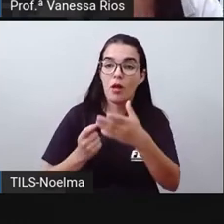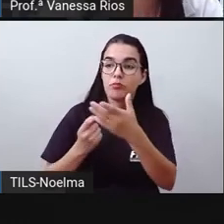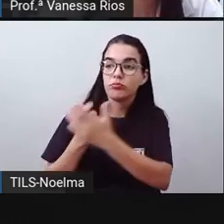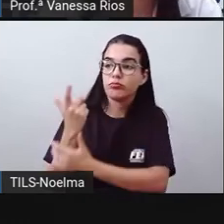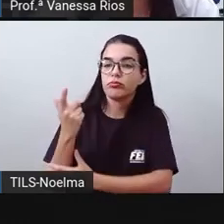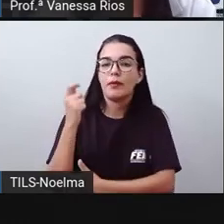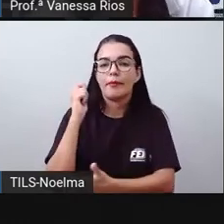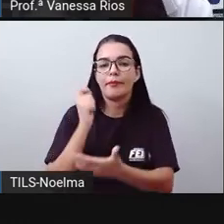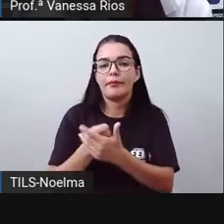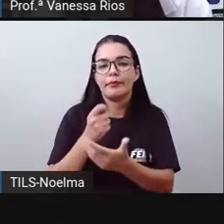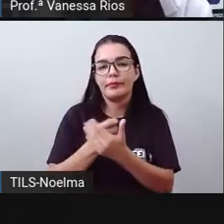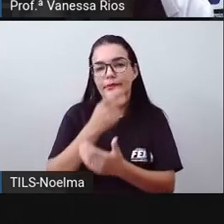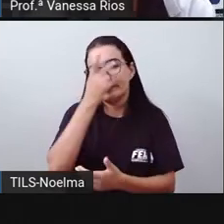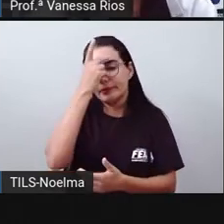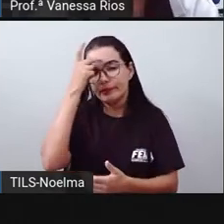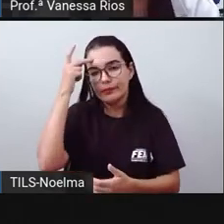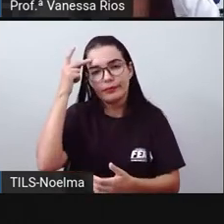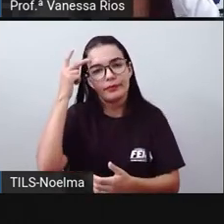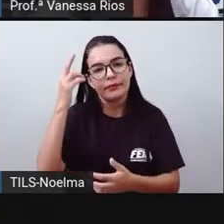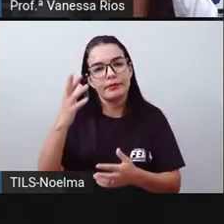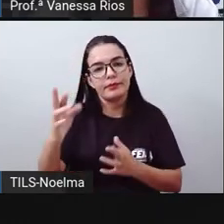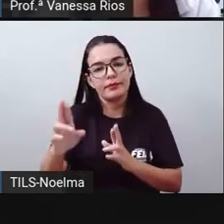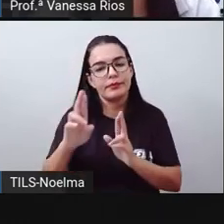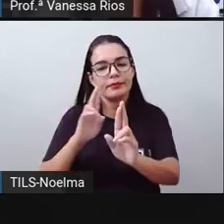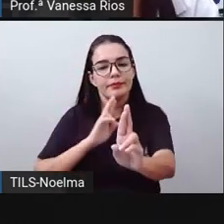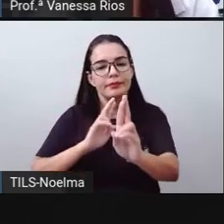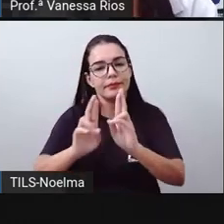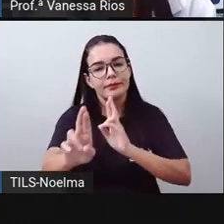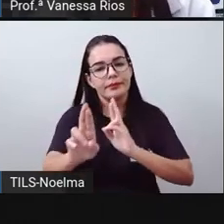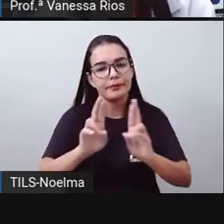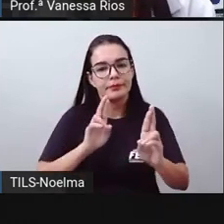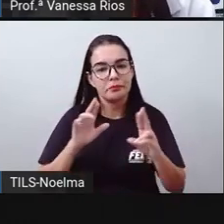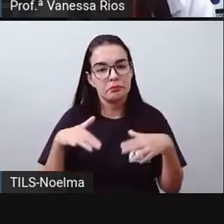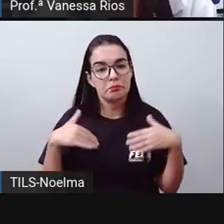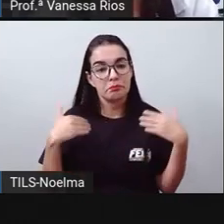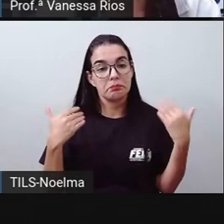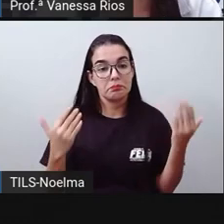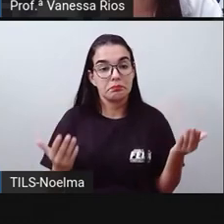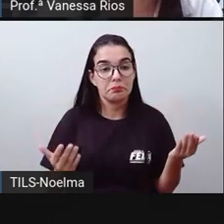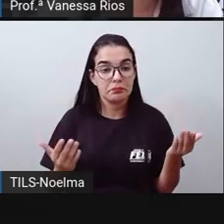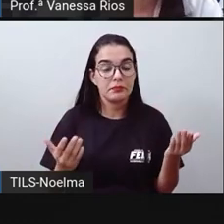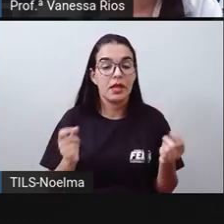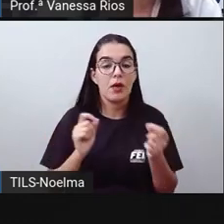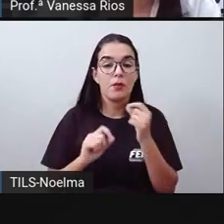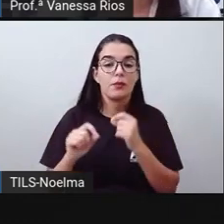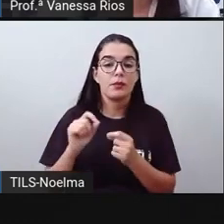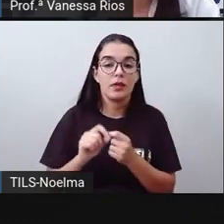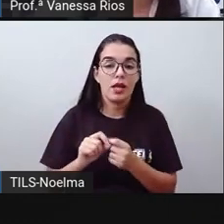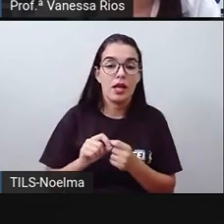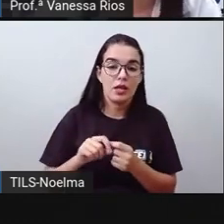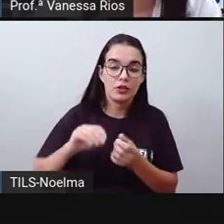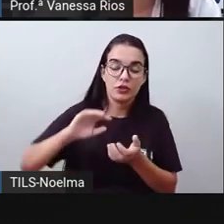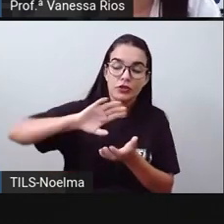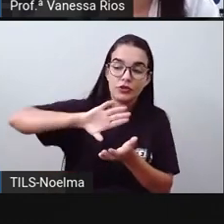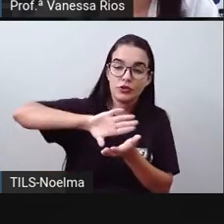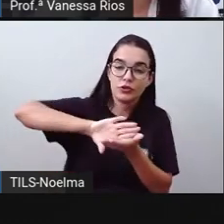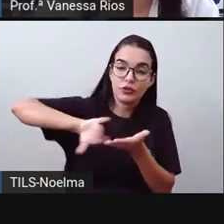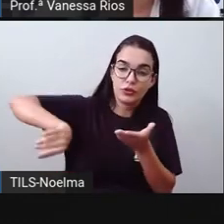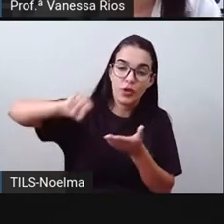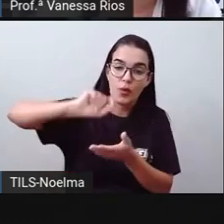pessoas que circulam por essas estradas nesses serviços prestados, tirando do governo